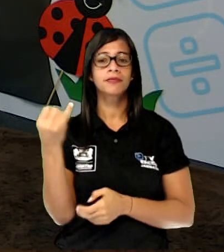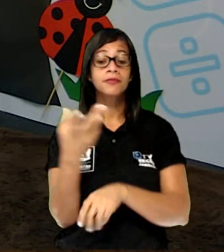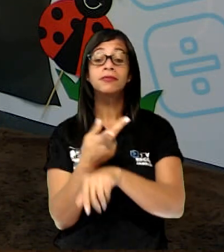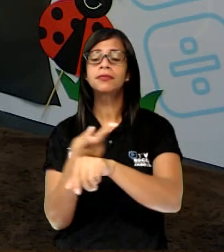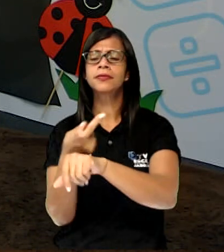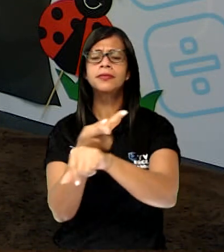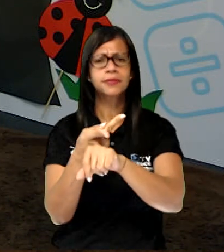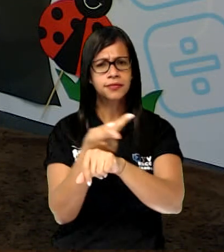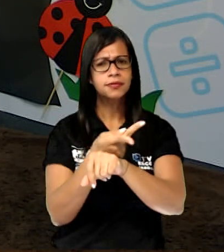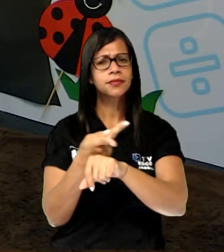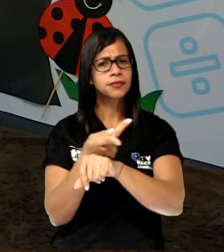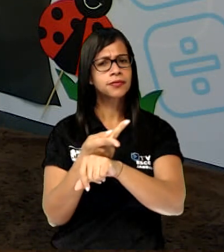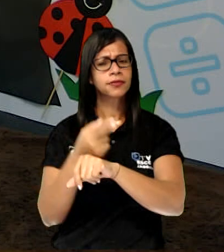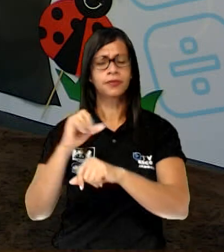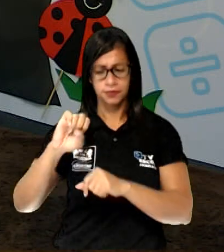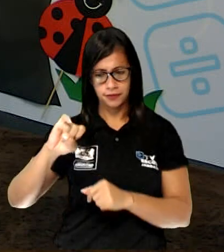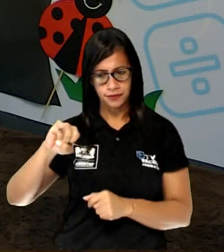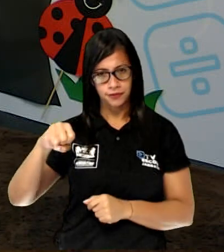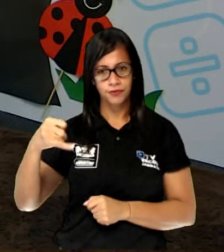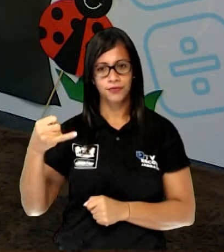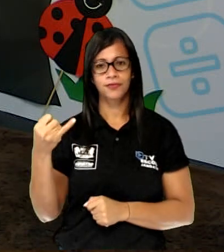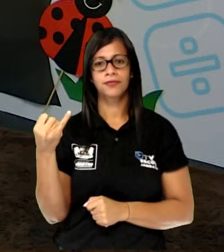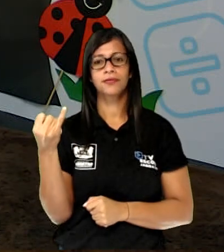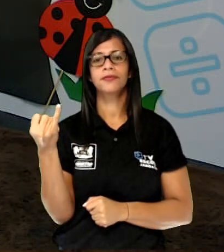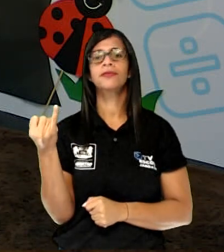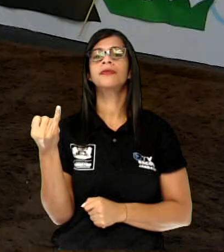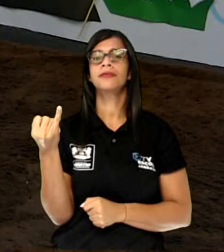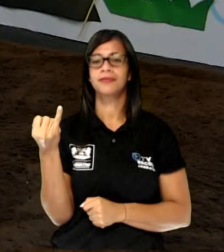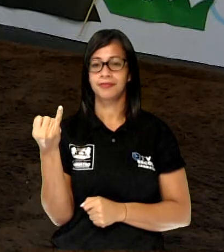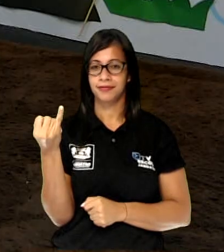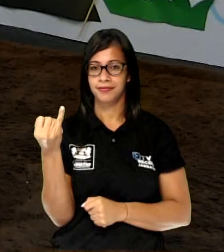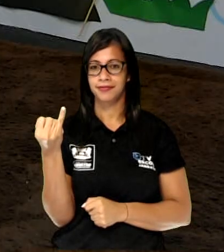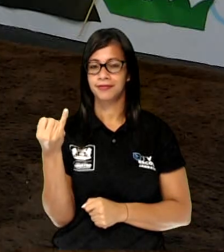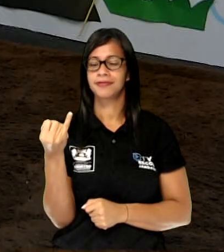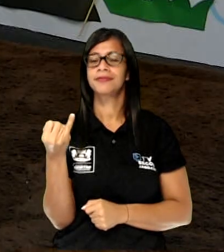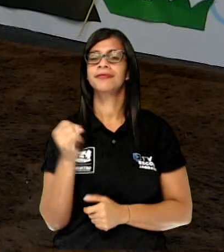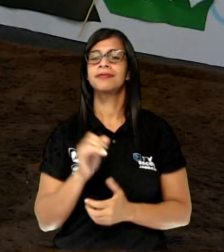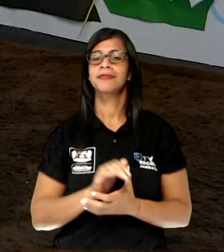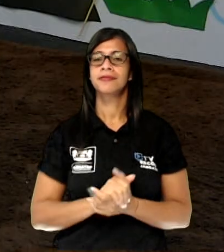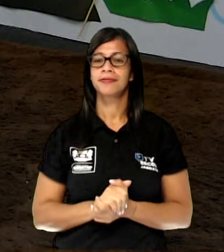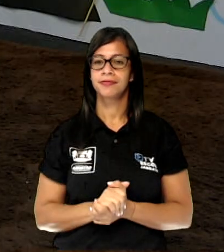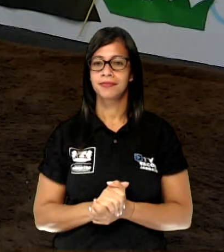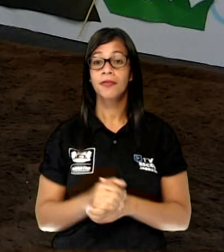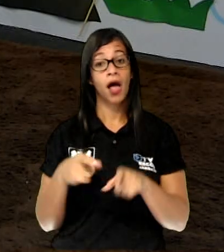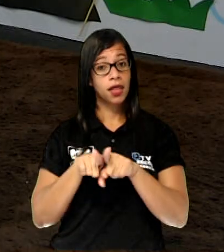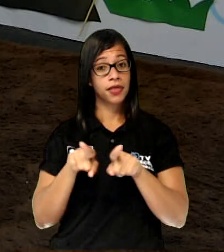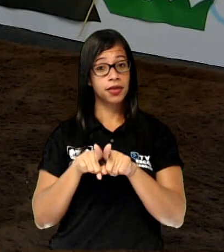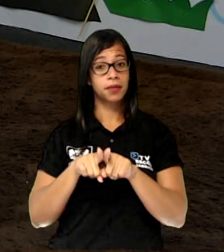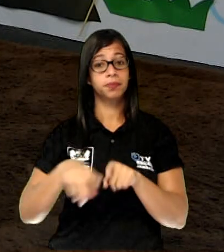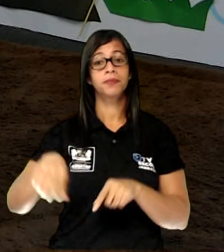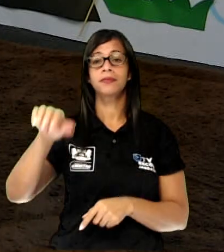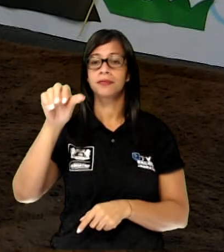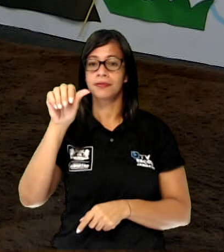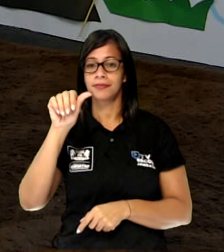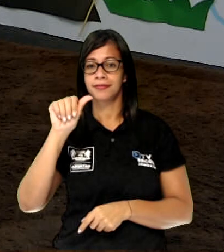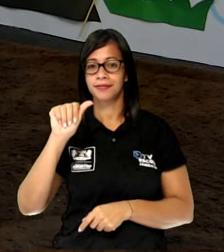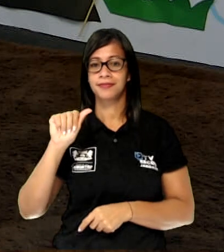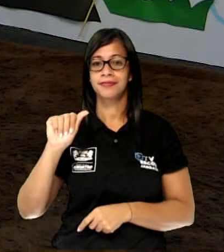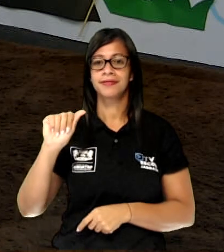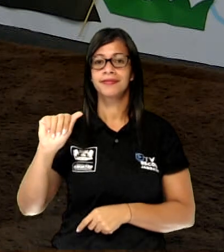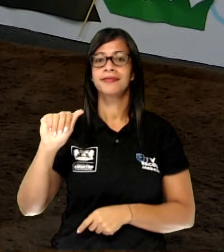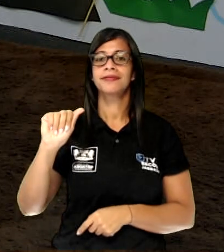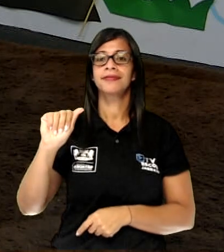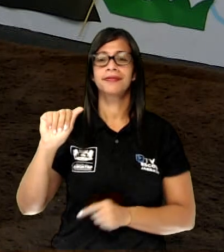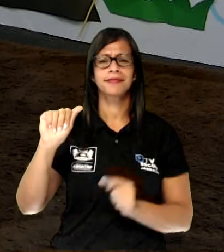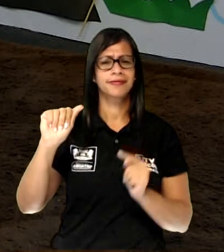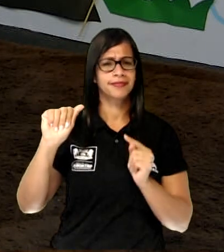alfabeto. Olha só o J. Parece um cabinho de guarda-chuva. E por último a letrinha A. Aquela O.